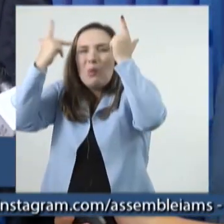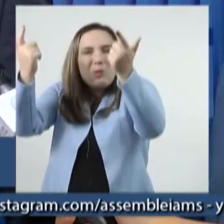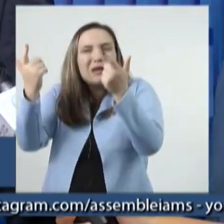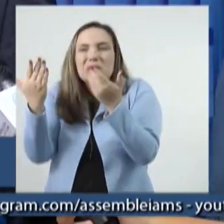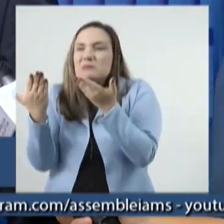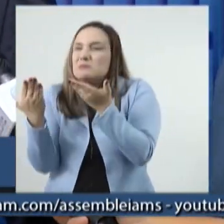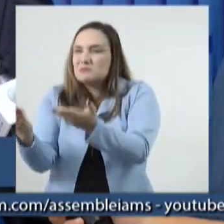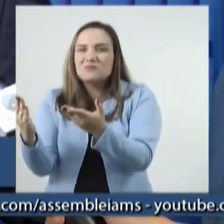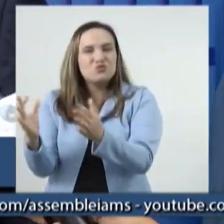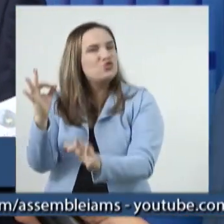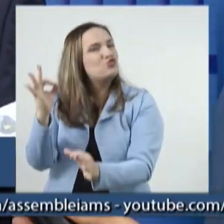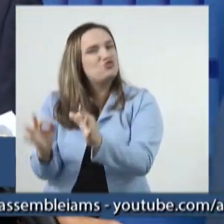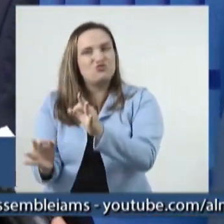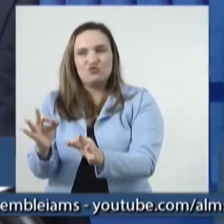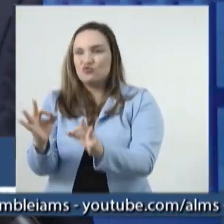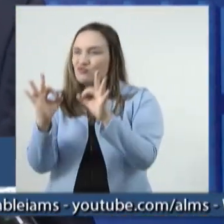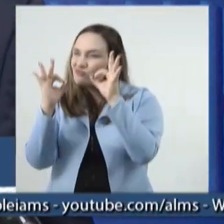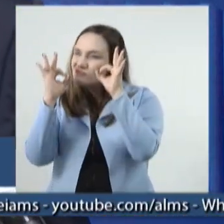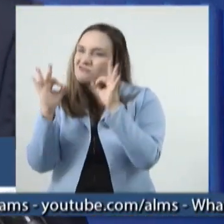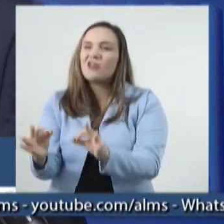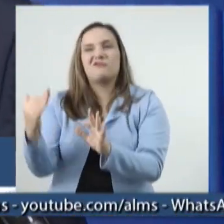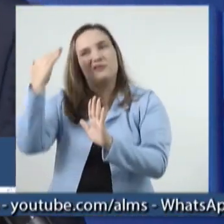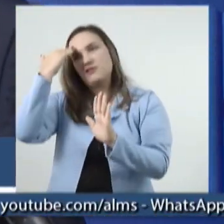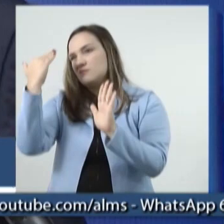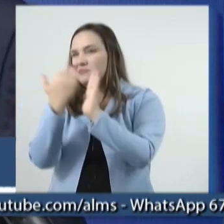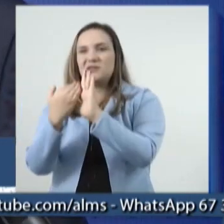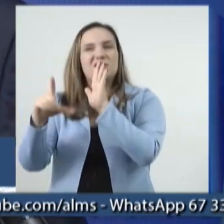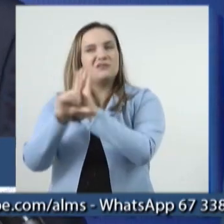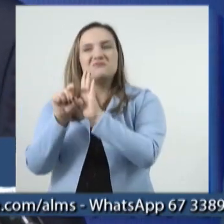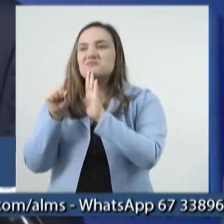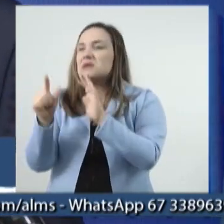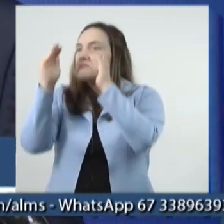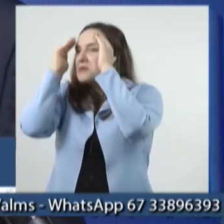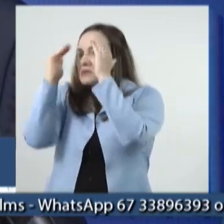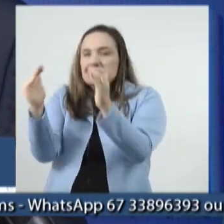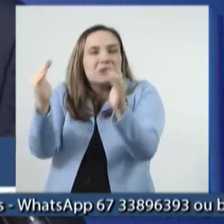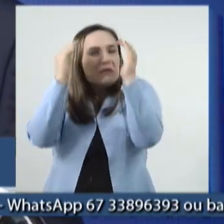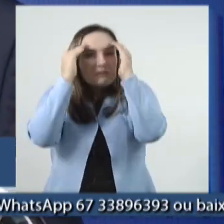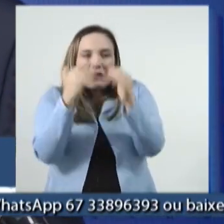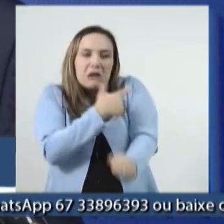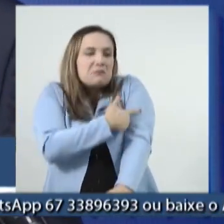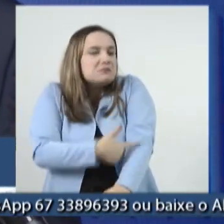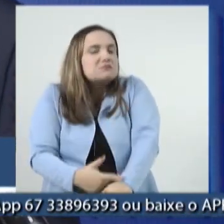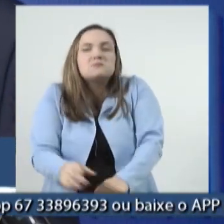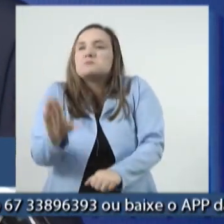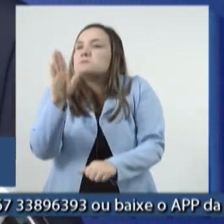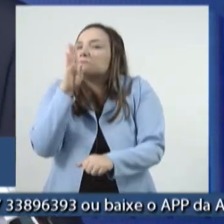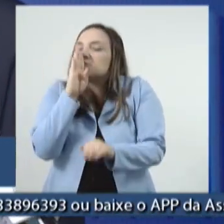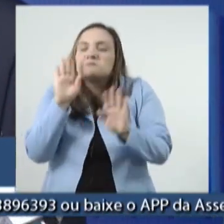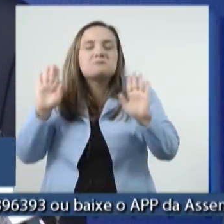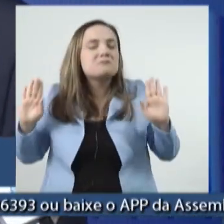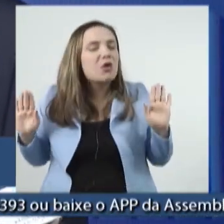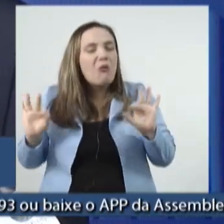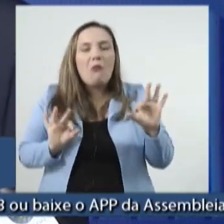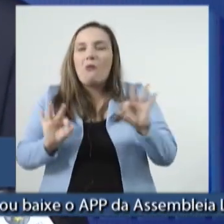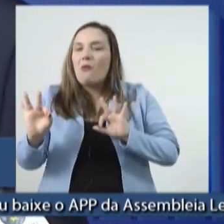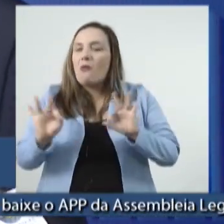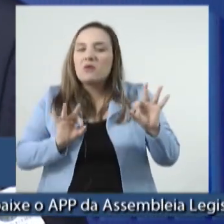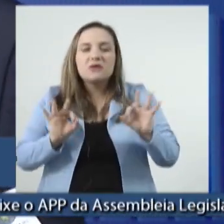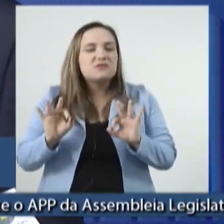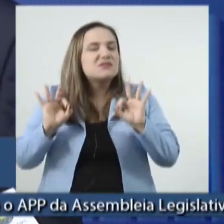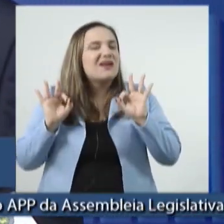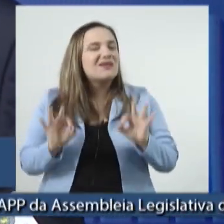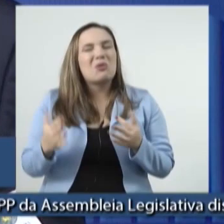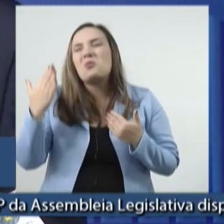ele é justo e ele é legítimo, e vocês foram respeitosos, acompanharam a sessão de uma maneira organizada e ordem,